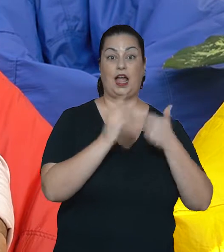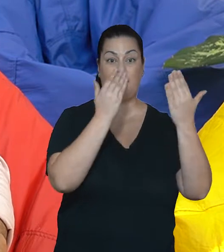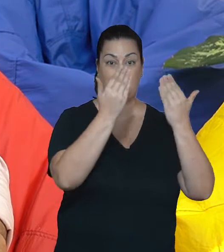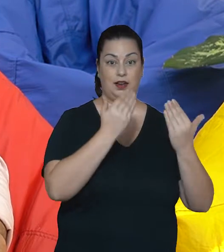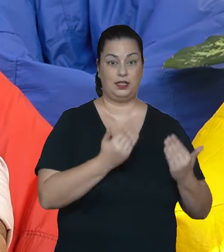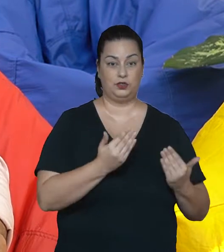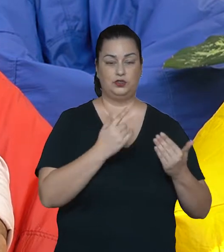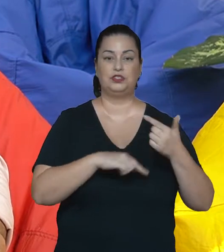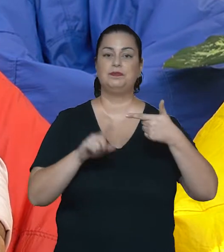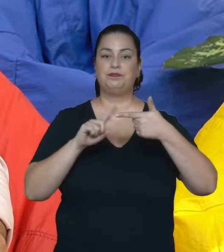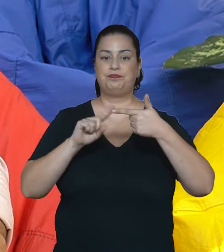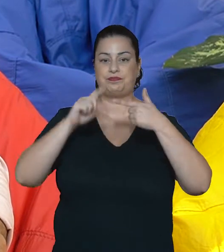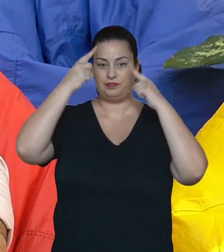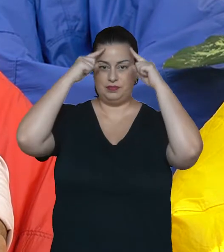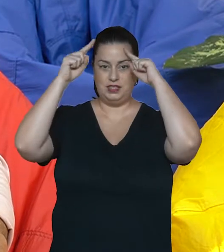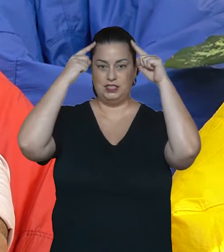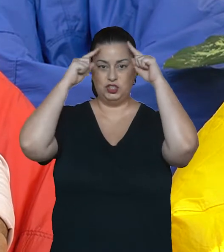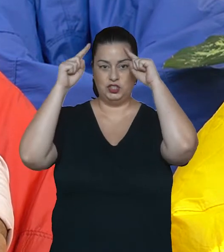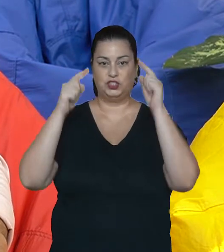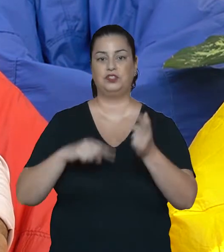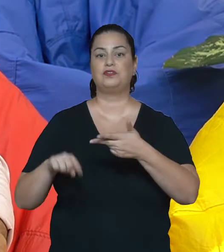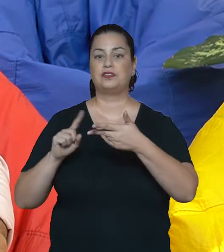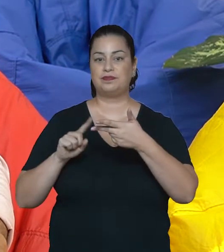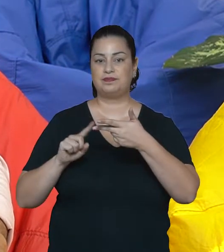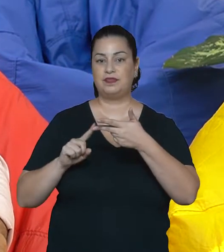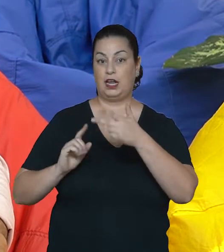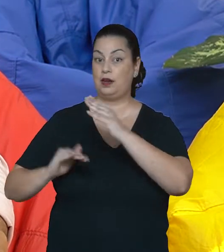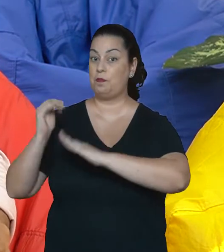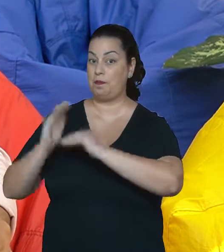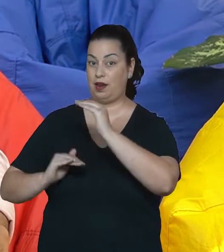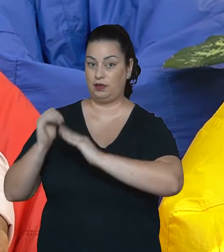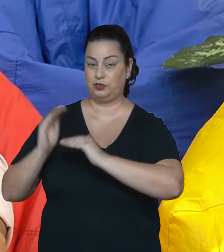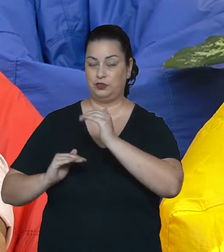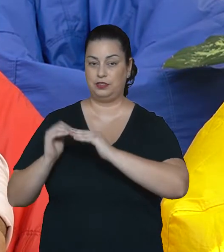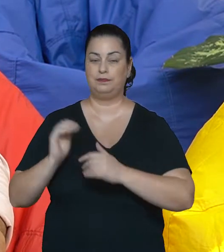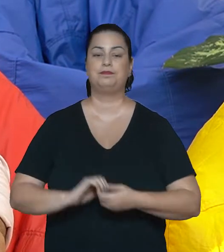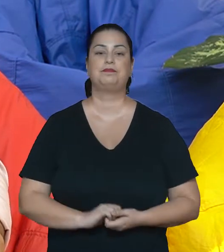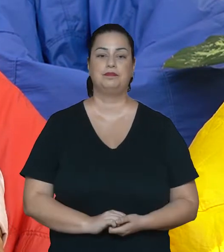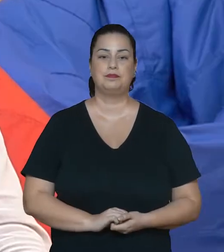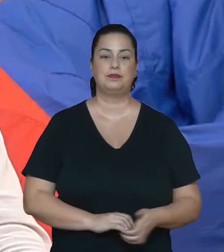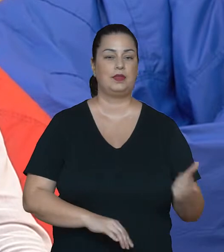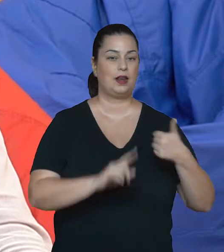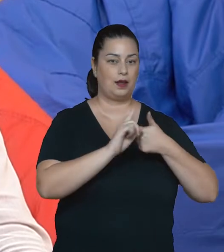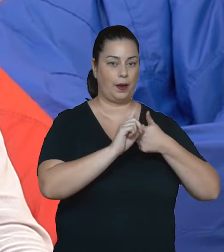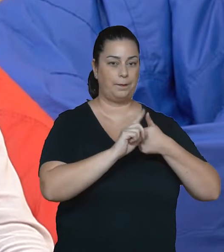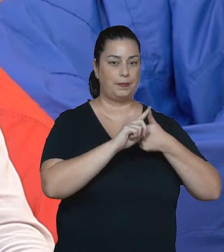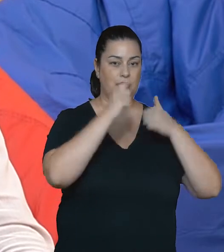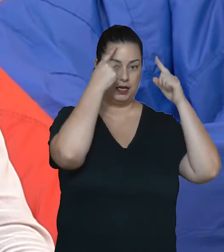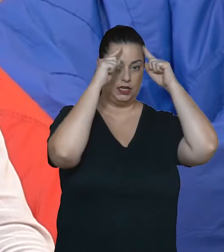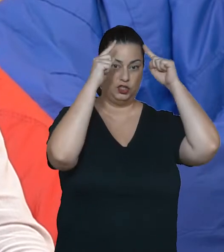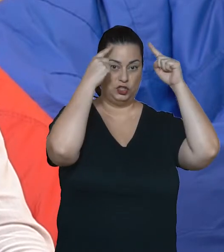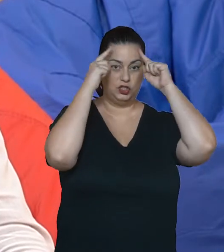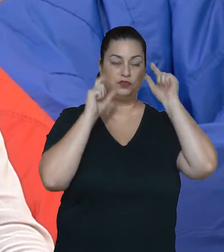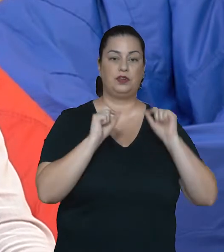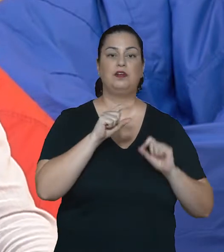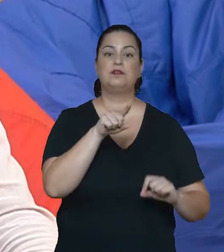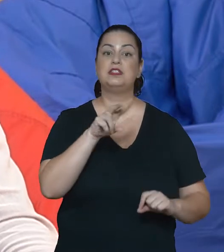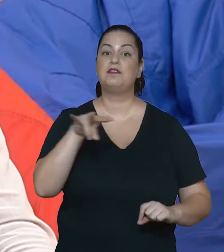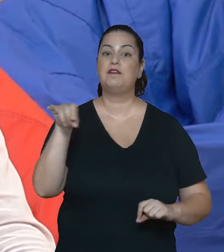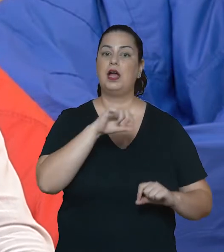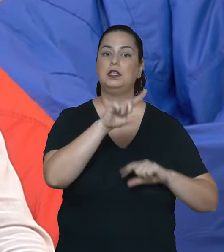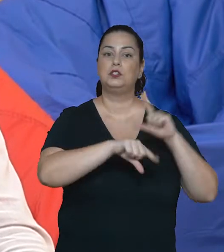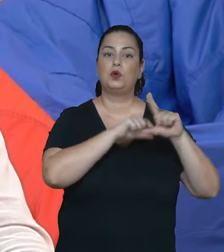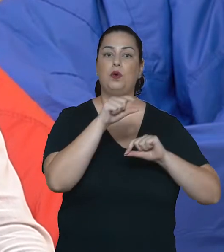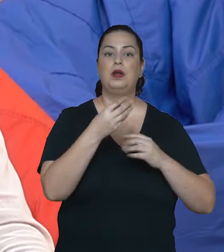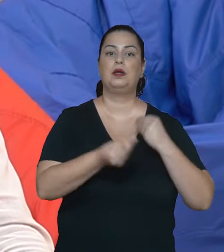Uma fase analítica, uma fase criativa e uma outra fase executiva. Na fase criativa, se definem